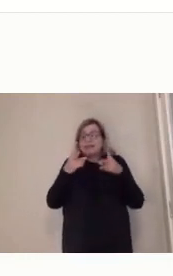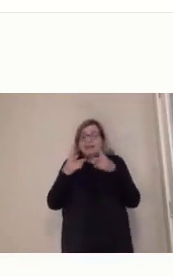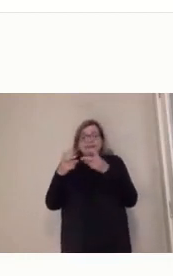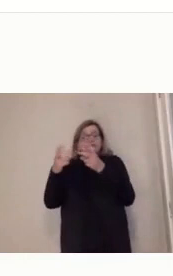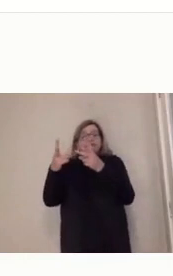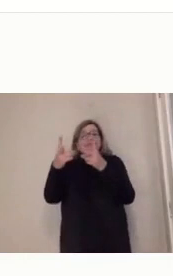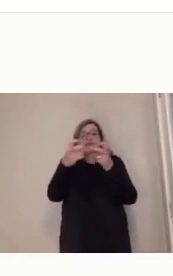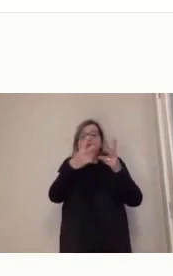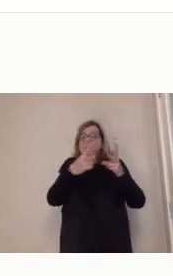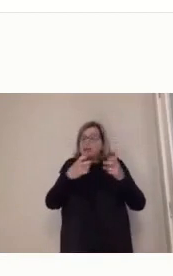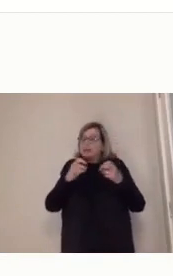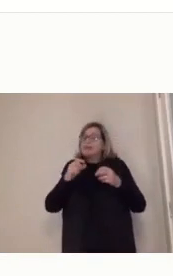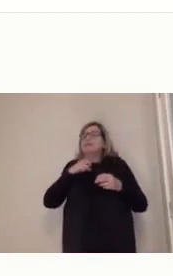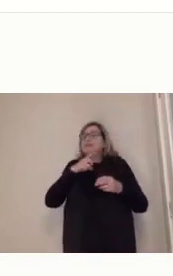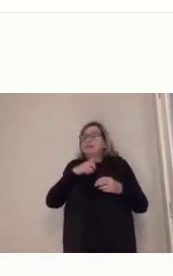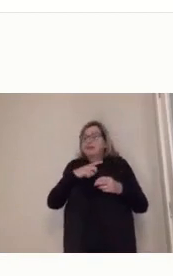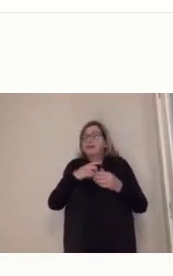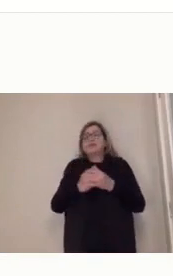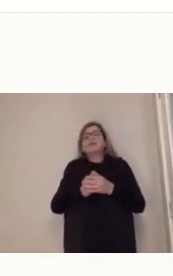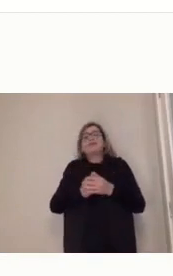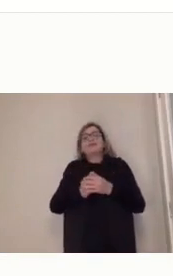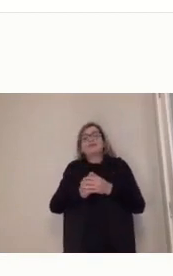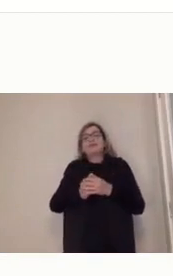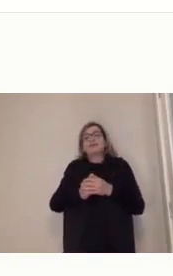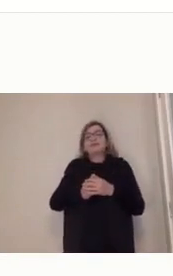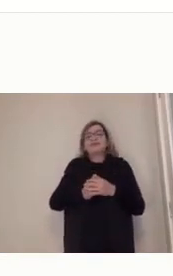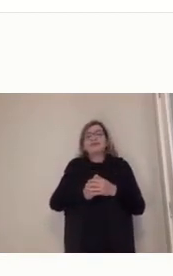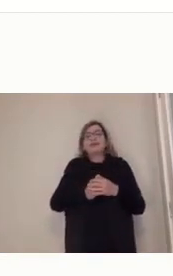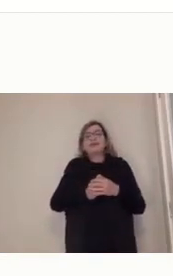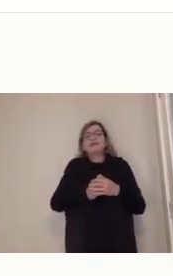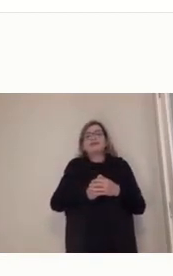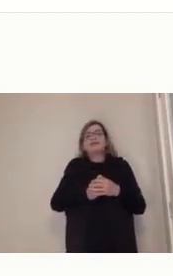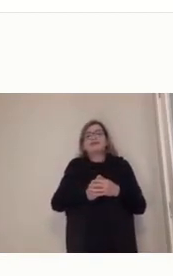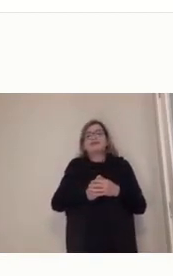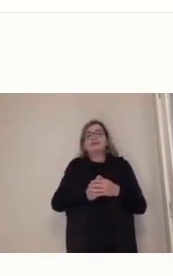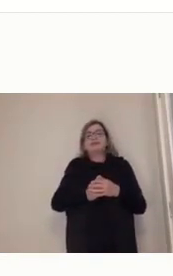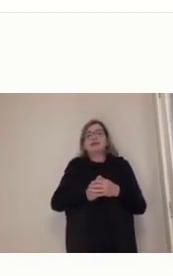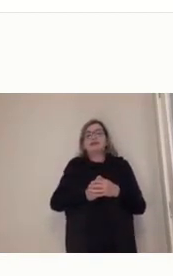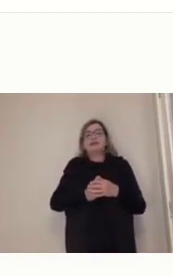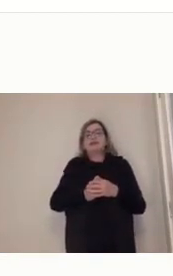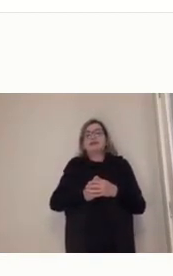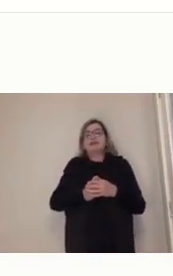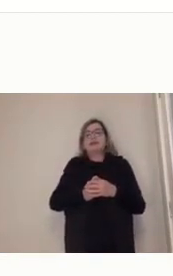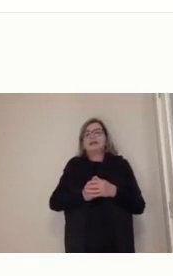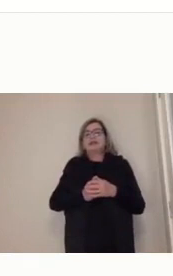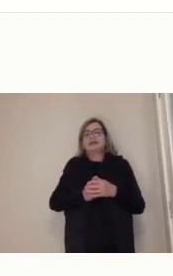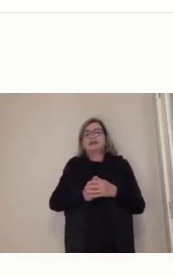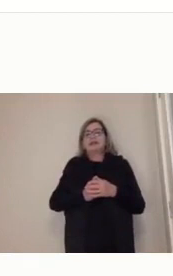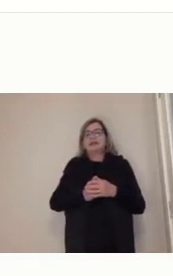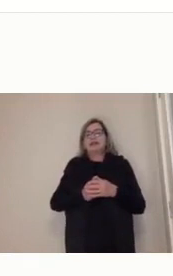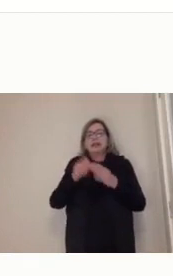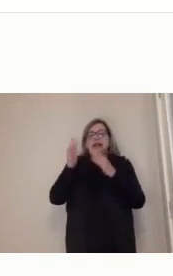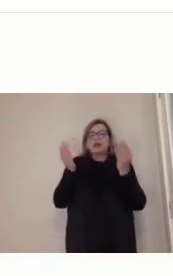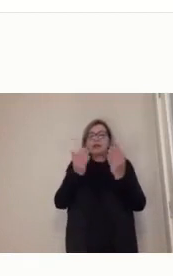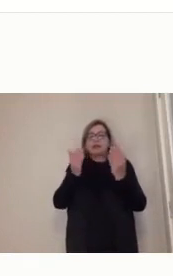Em 1999, eu trouxe algumas citações, Manuel Castells, que é um autor que a gente cita na nossa